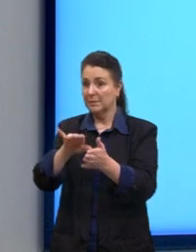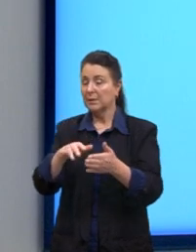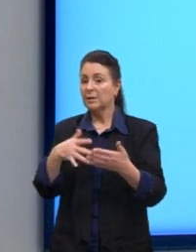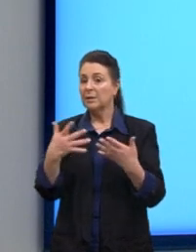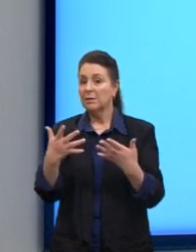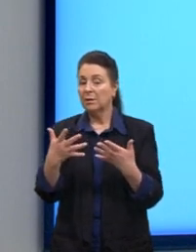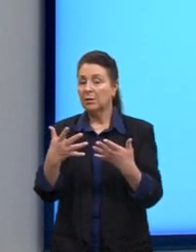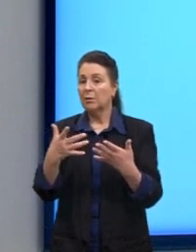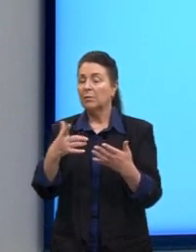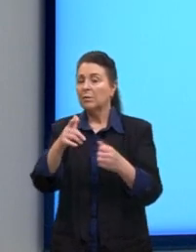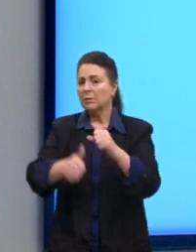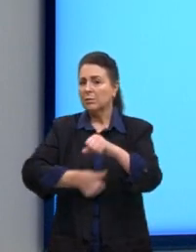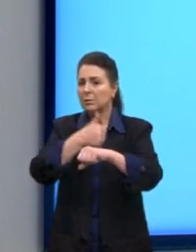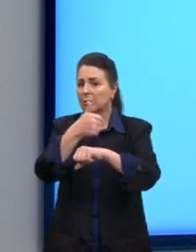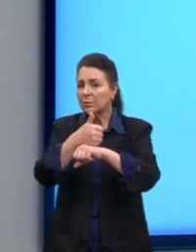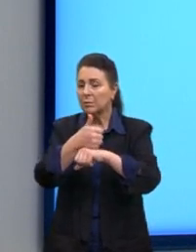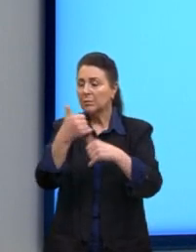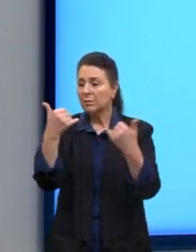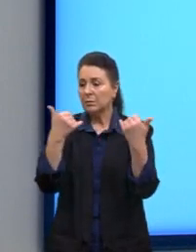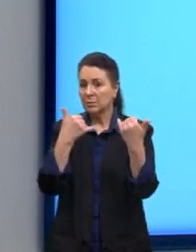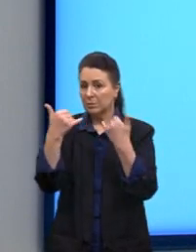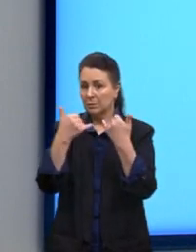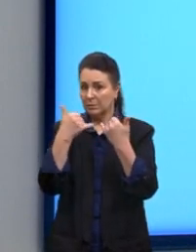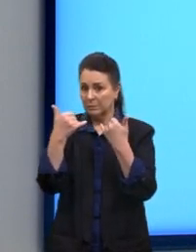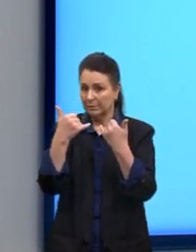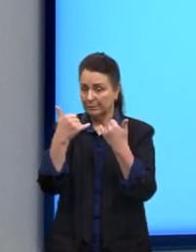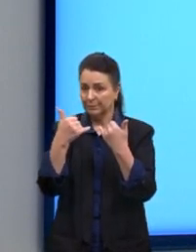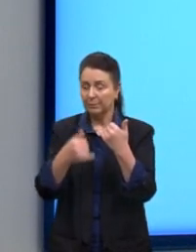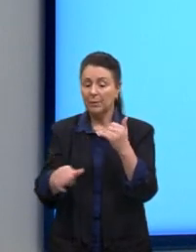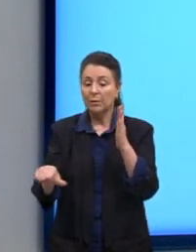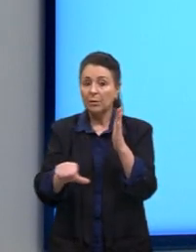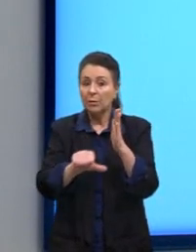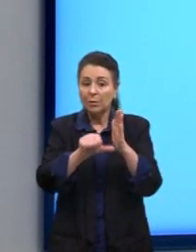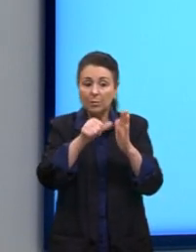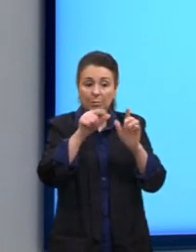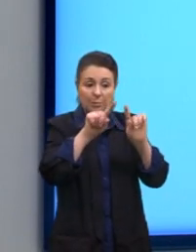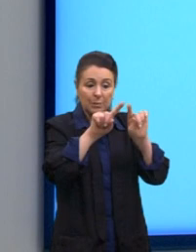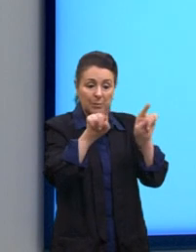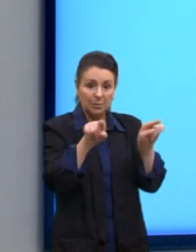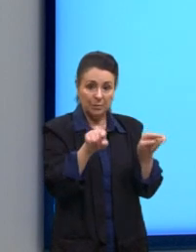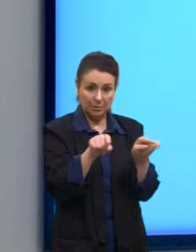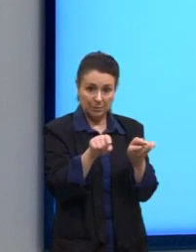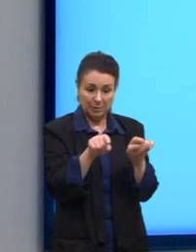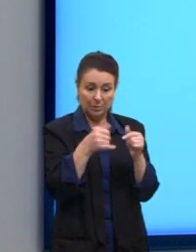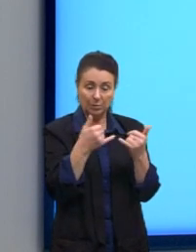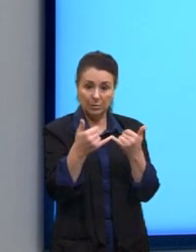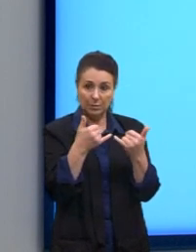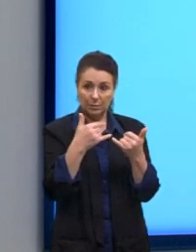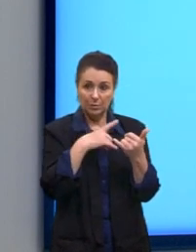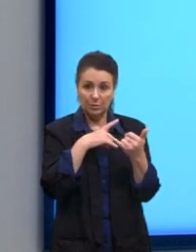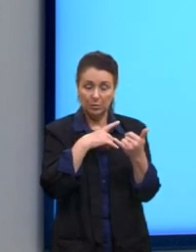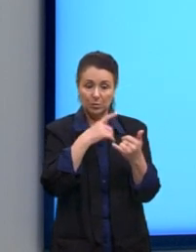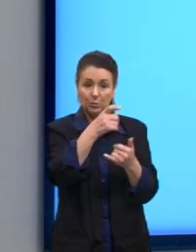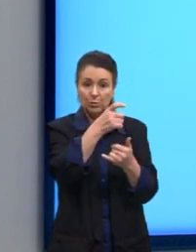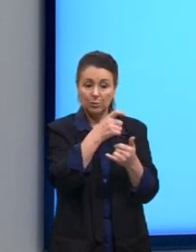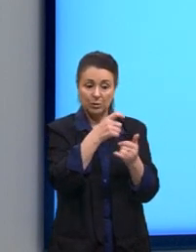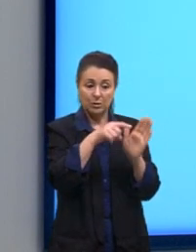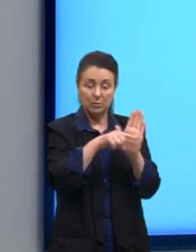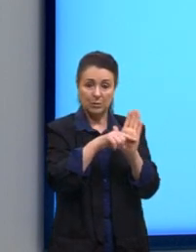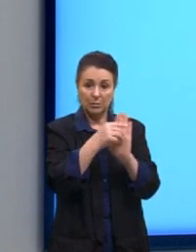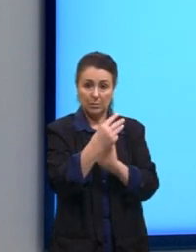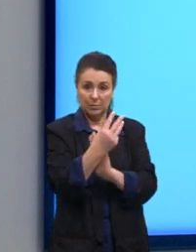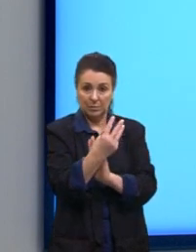substituição de informações, né? No primeiro parênteses do nosso exemplo, nós tínhamos o X menos 3.